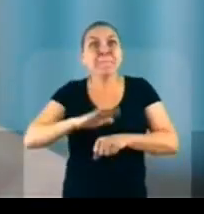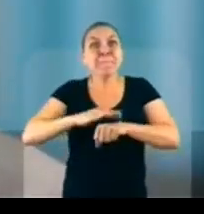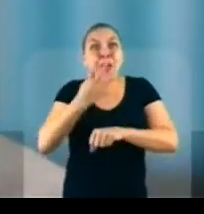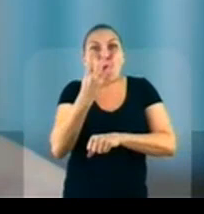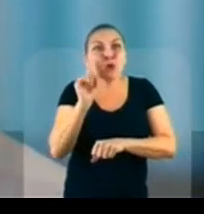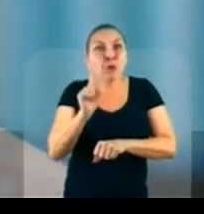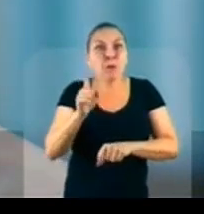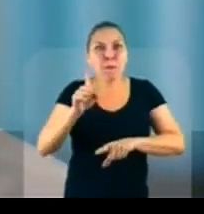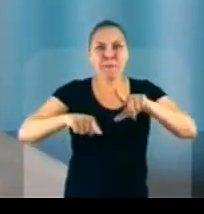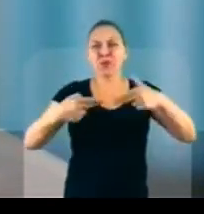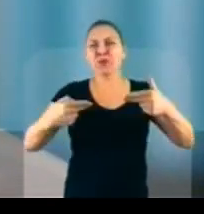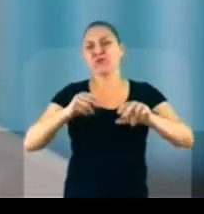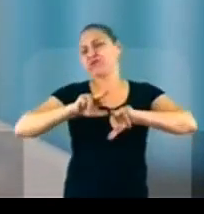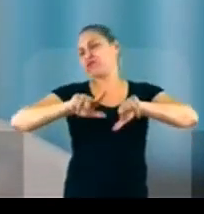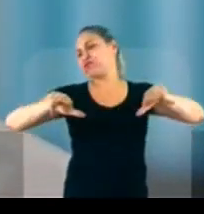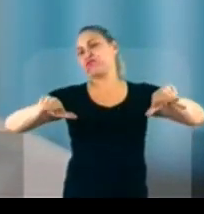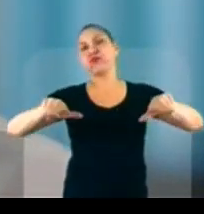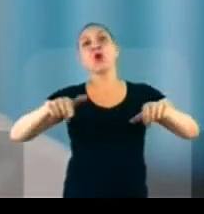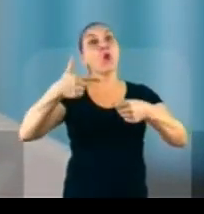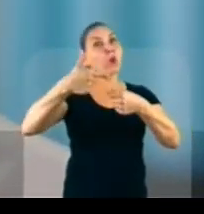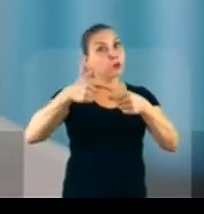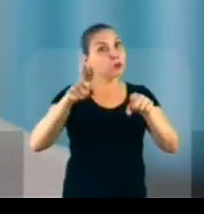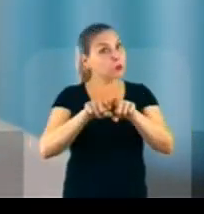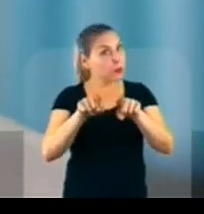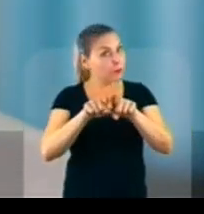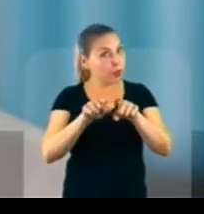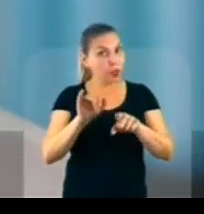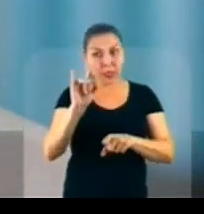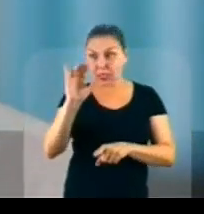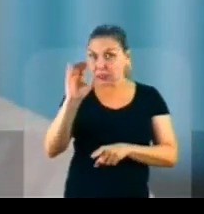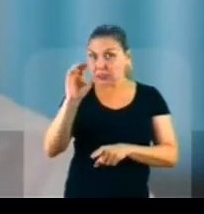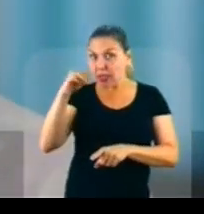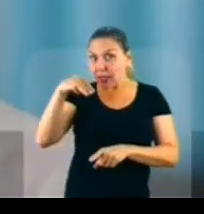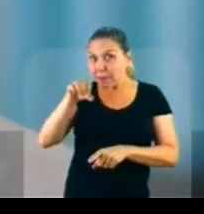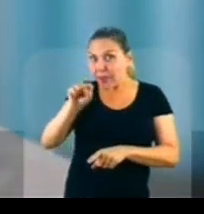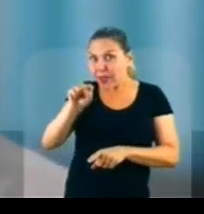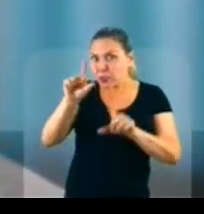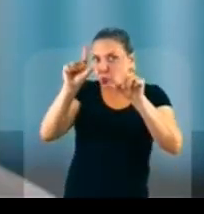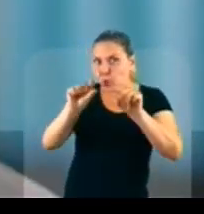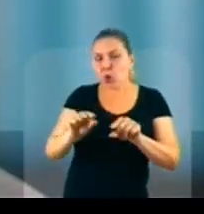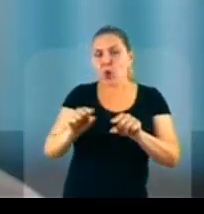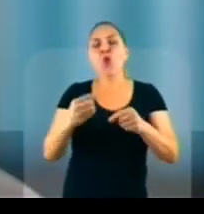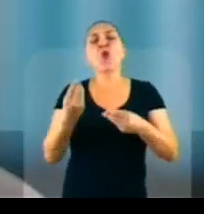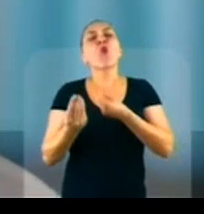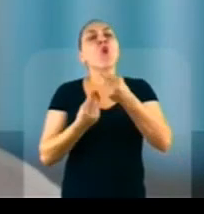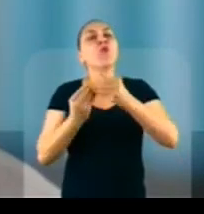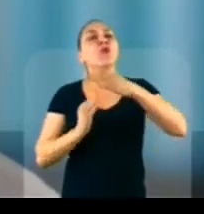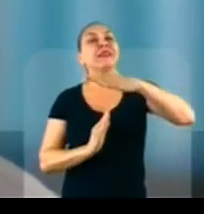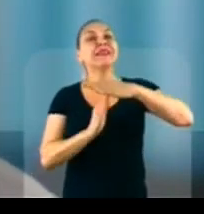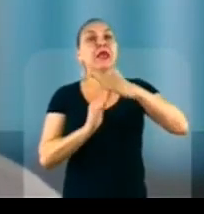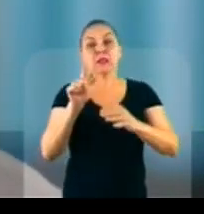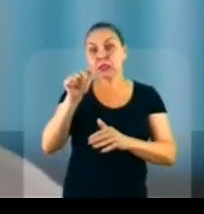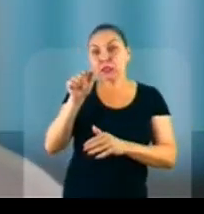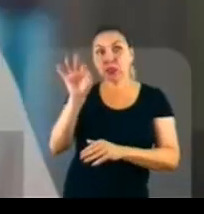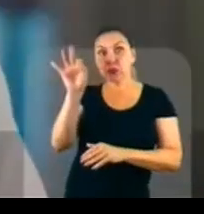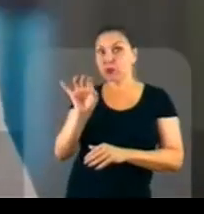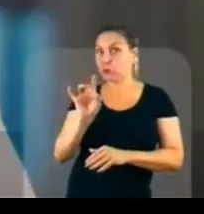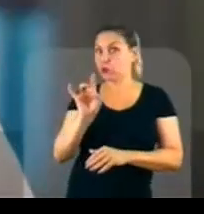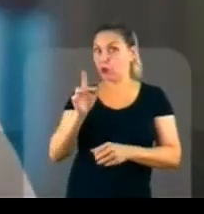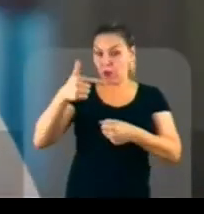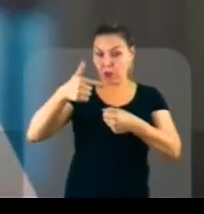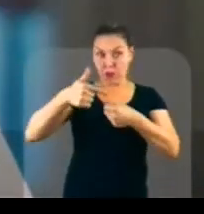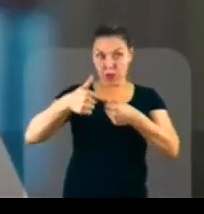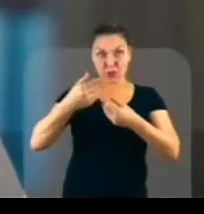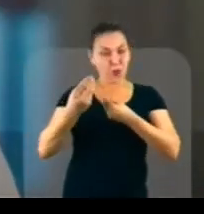ICMS tava lá em cima, passamos para um teto de dezessete por cento, a gasolina está mais barata, o álcool também, o